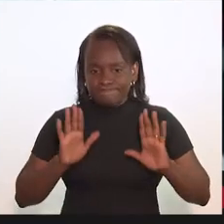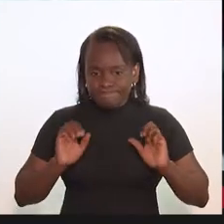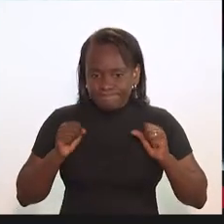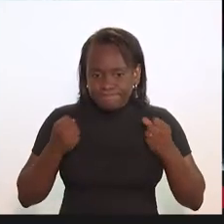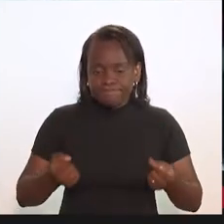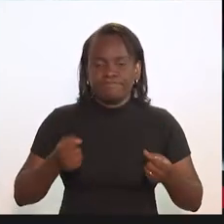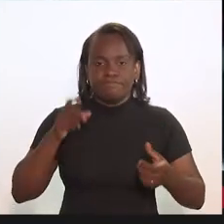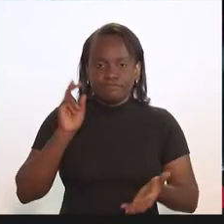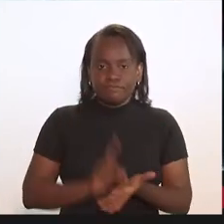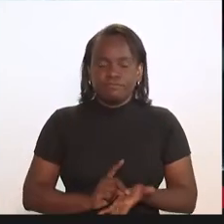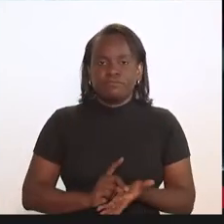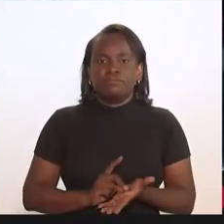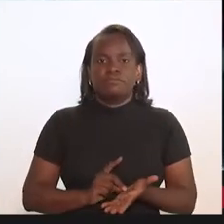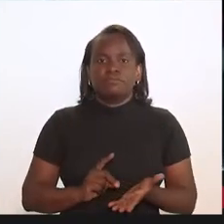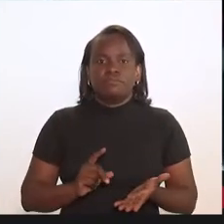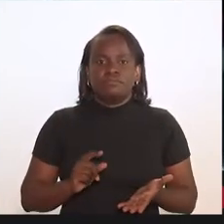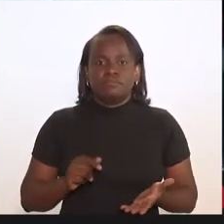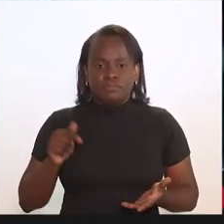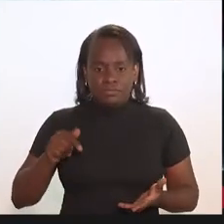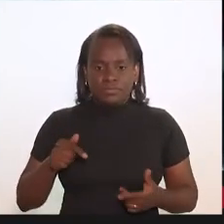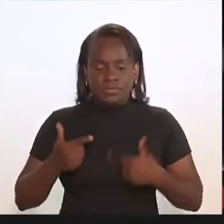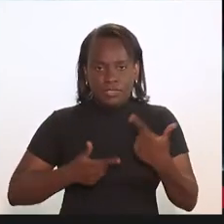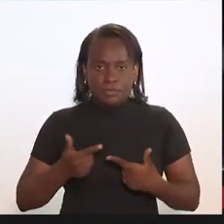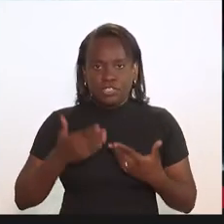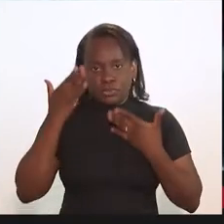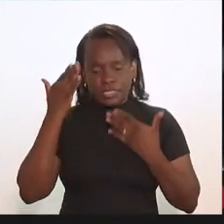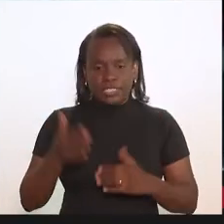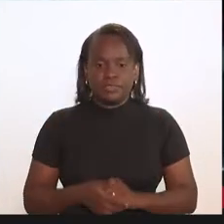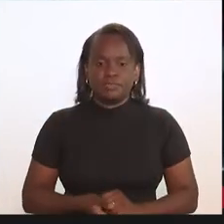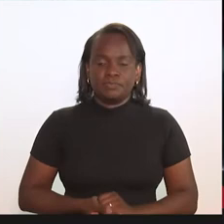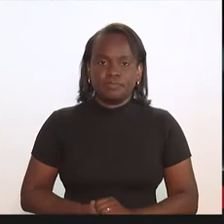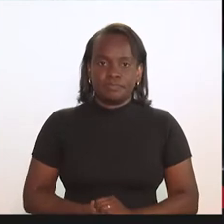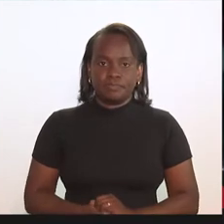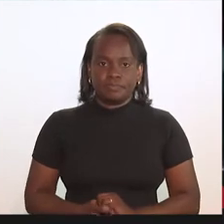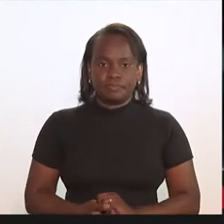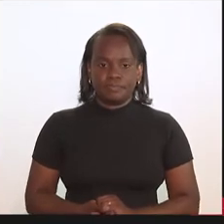total dedicação, realmente, ao meu mandato. Obrigado.